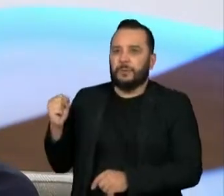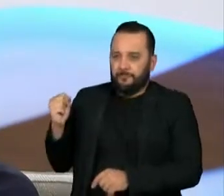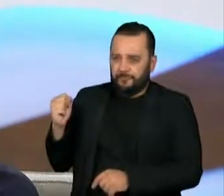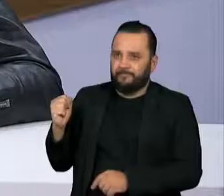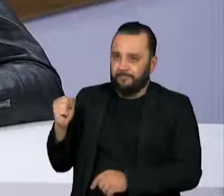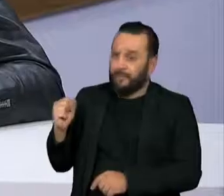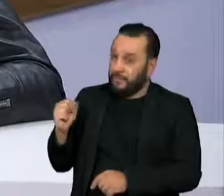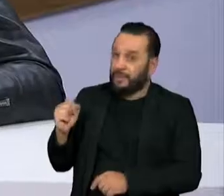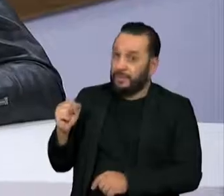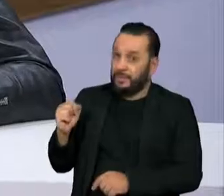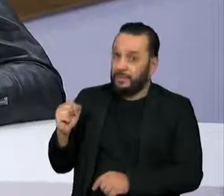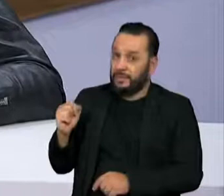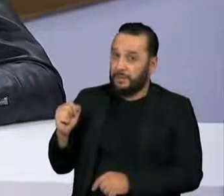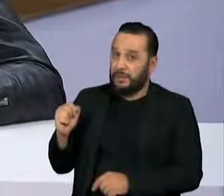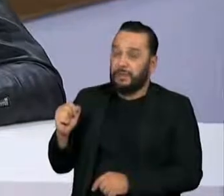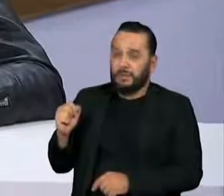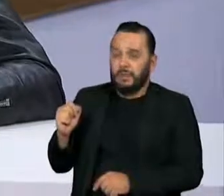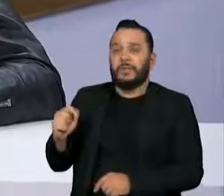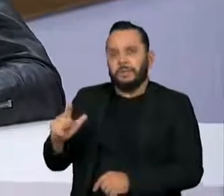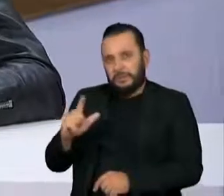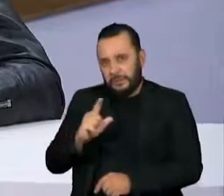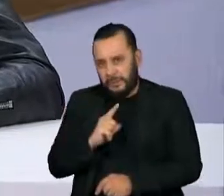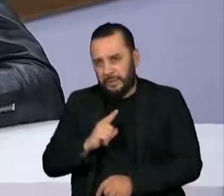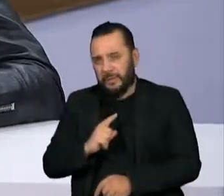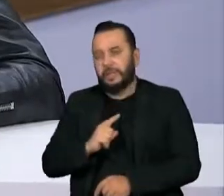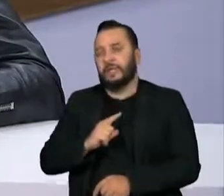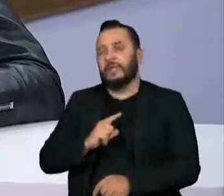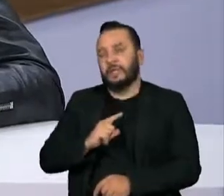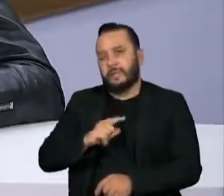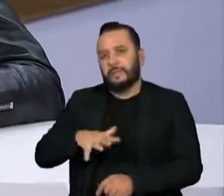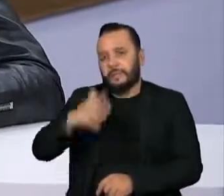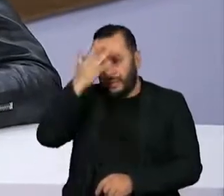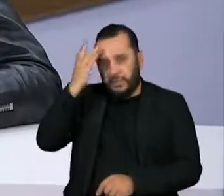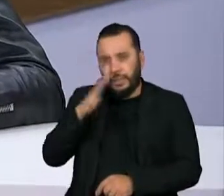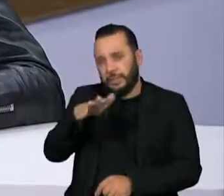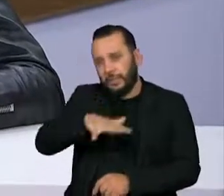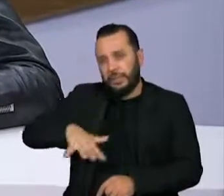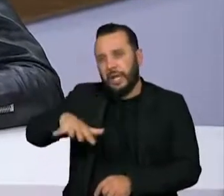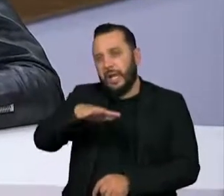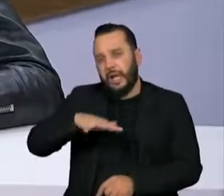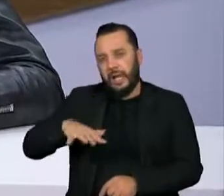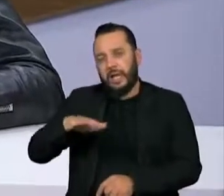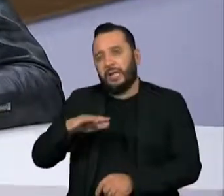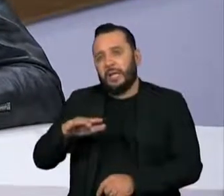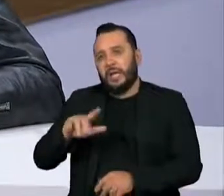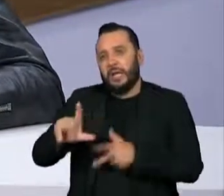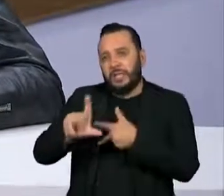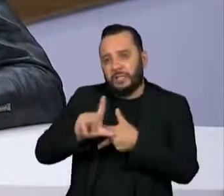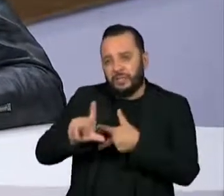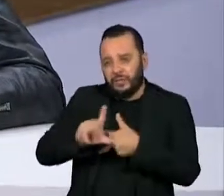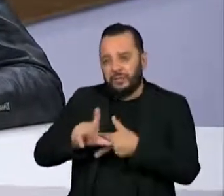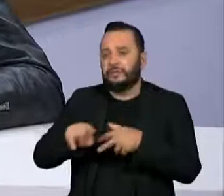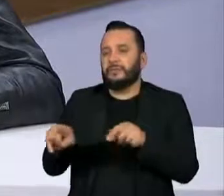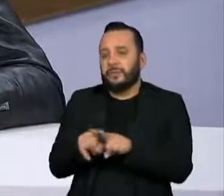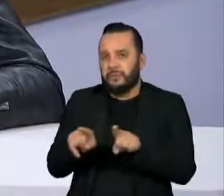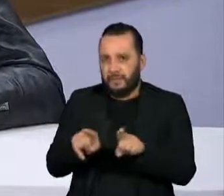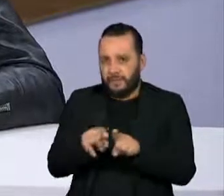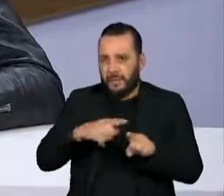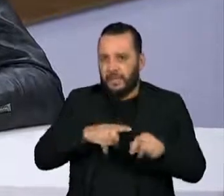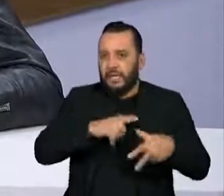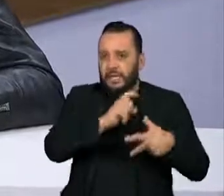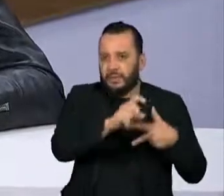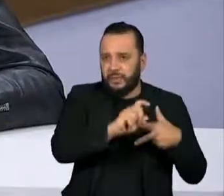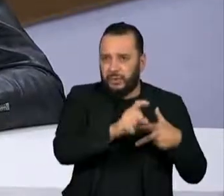Tanto os nossos legisladores, como os representantes do Executivo, que tomam decisões como